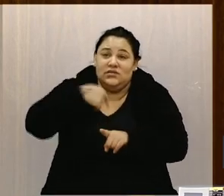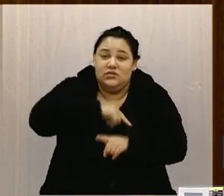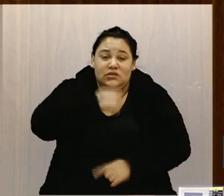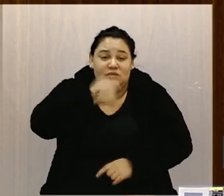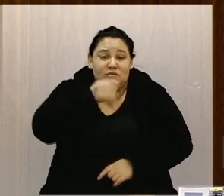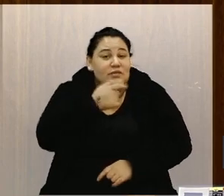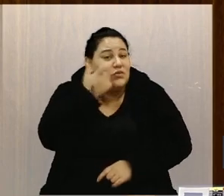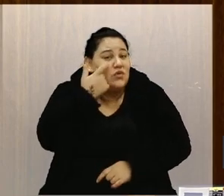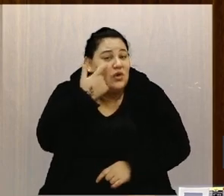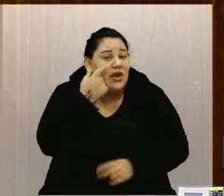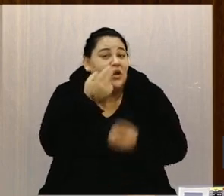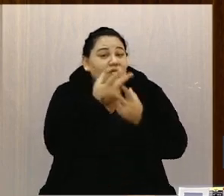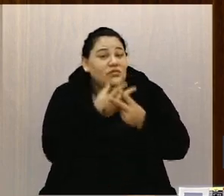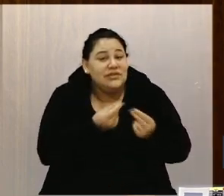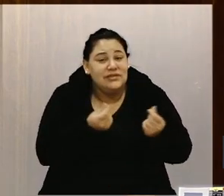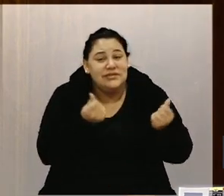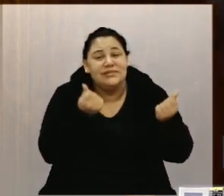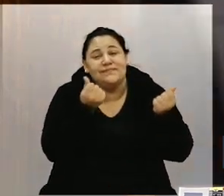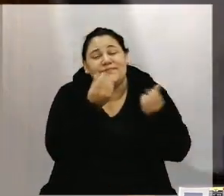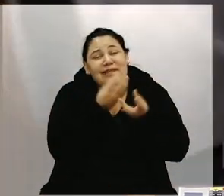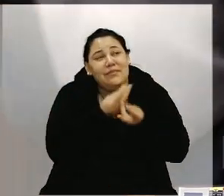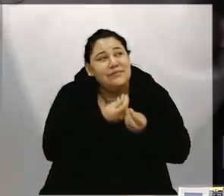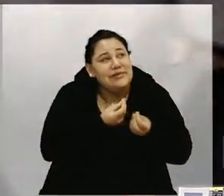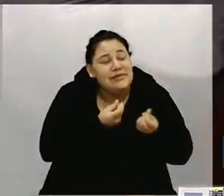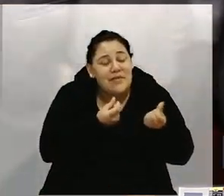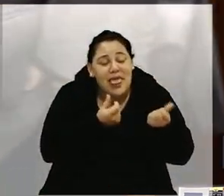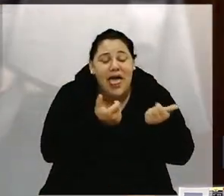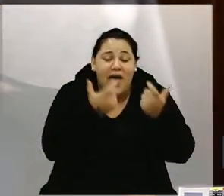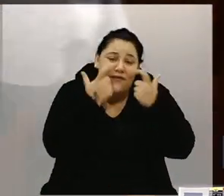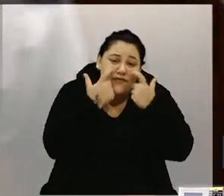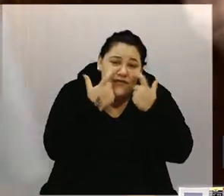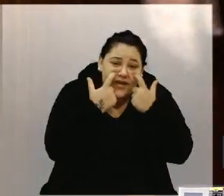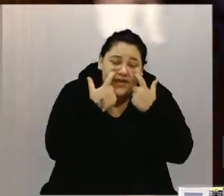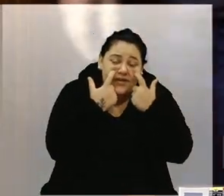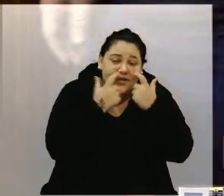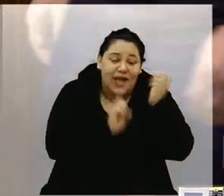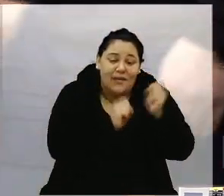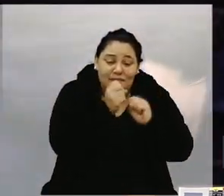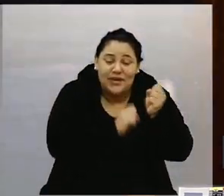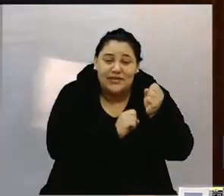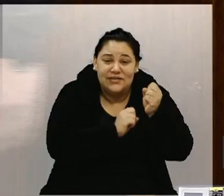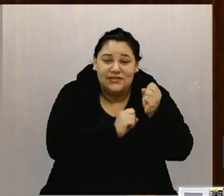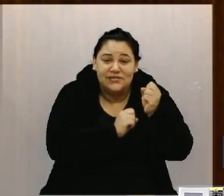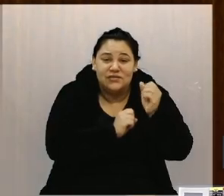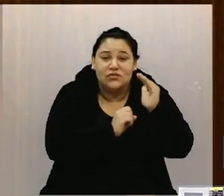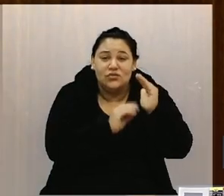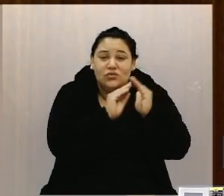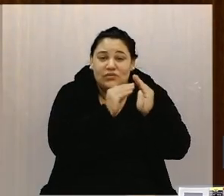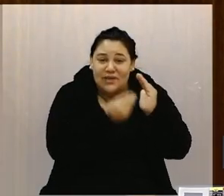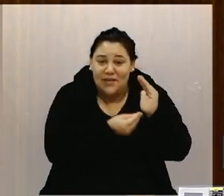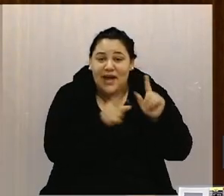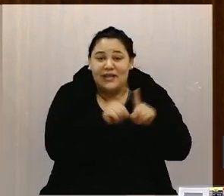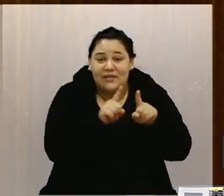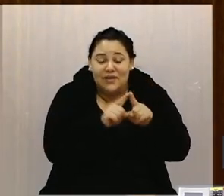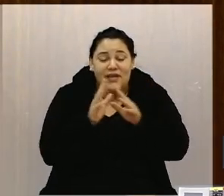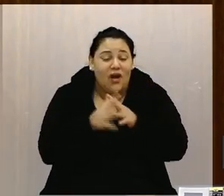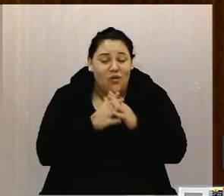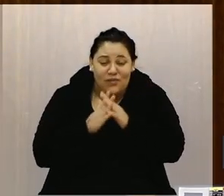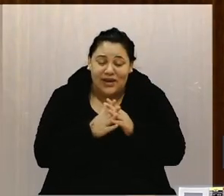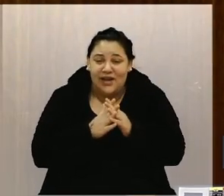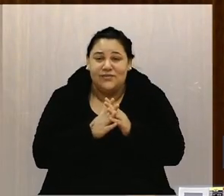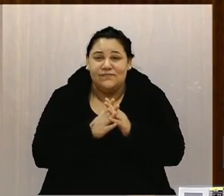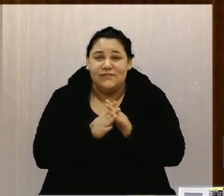com sensibilidade, a gente vê que a situação do Samai, ela também está muito complicada, que não foi em nenhum